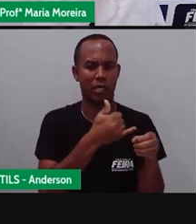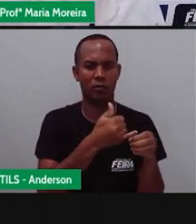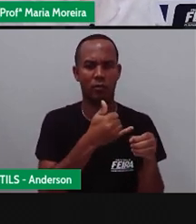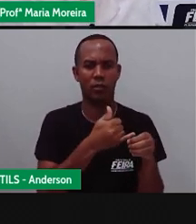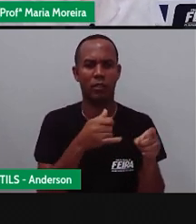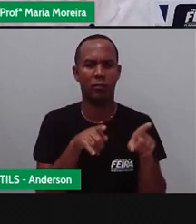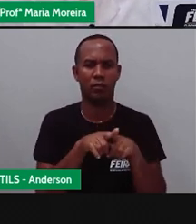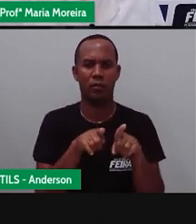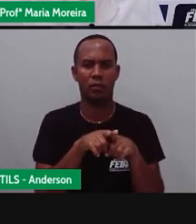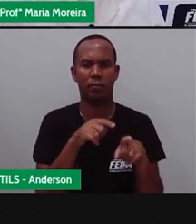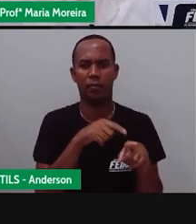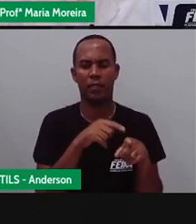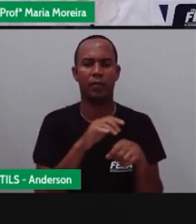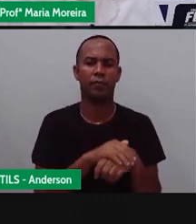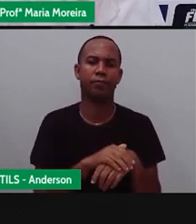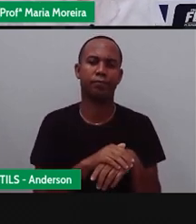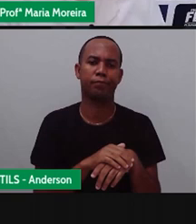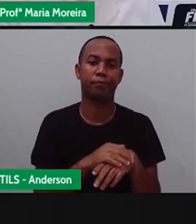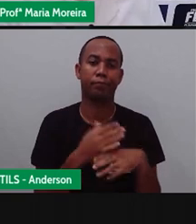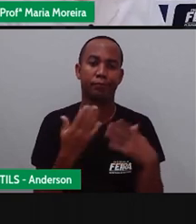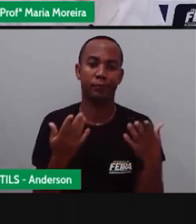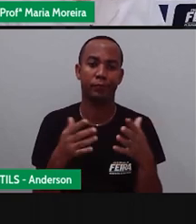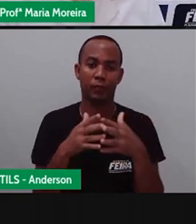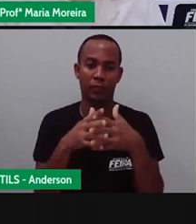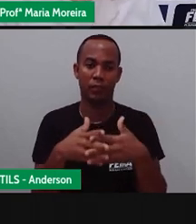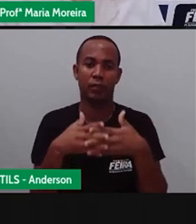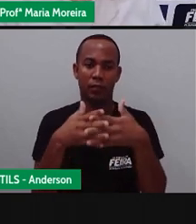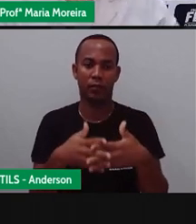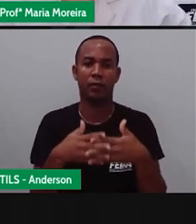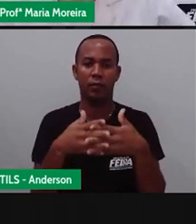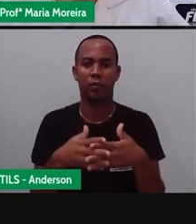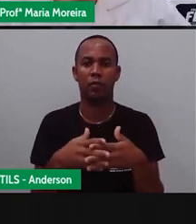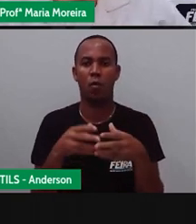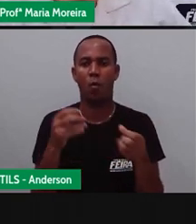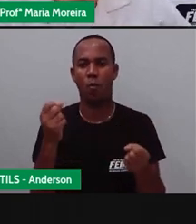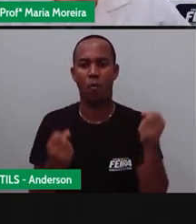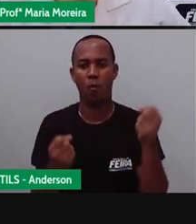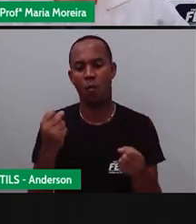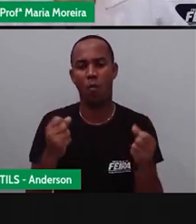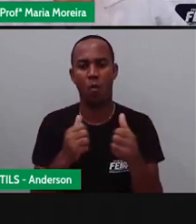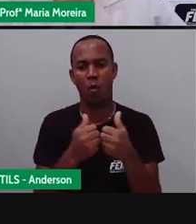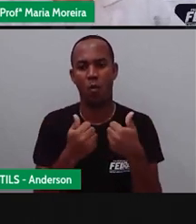E a gente tem trem, automóveis, ônibus, caminhões, metrô e tantos outros.